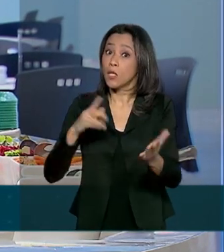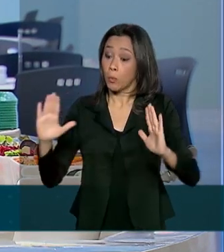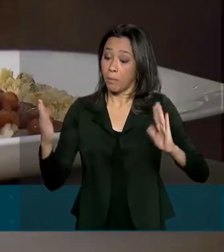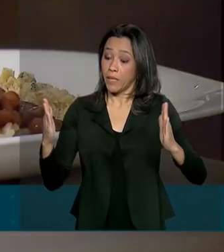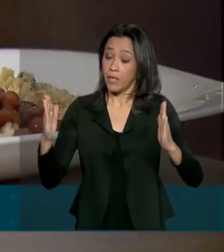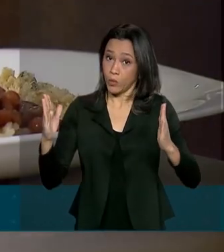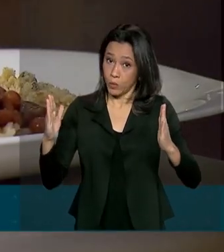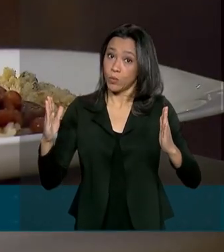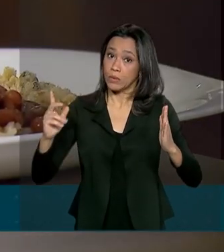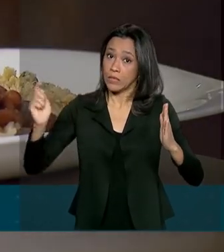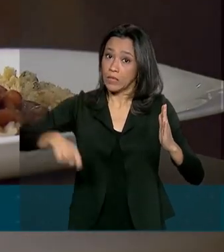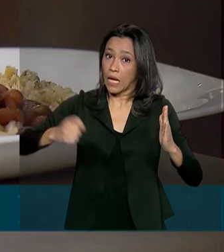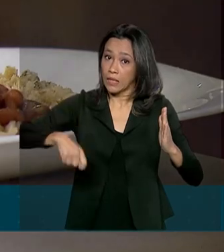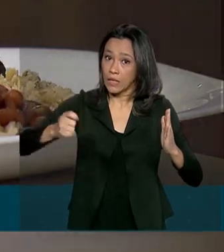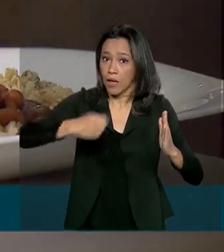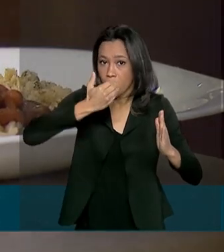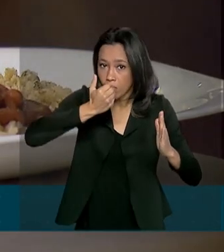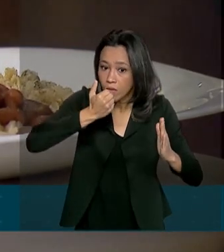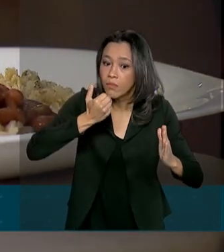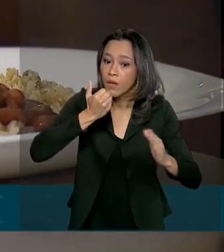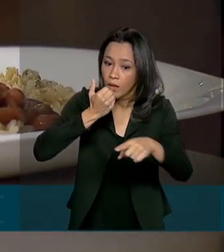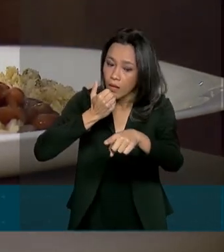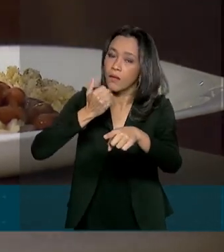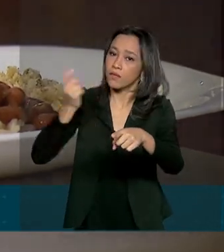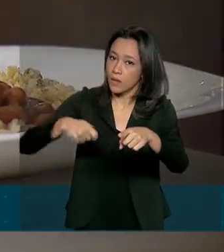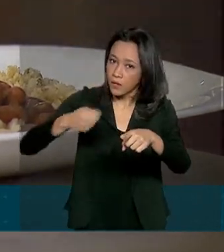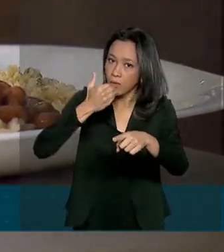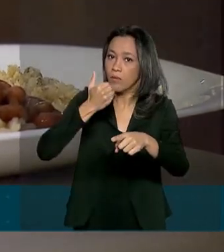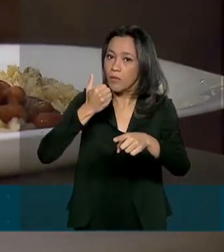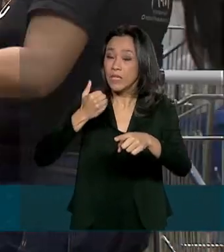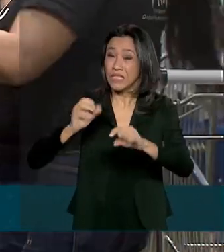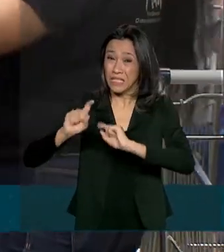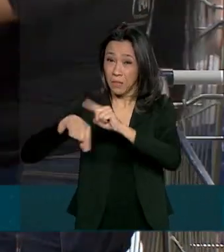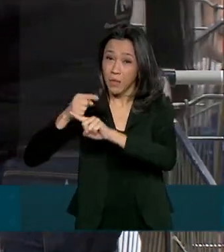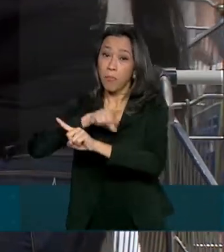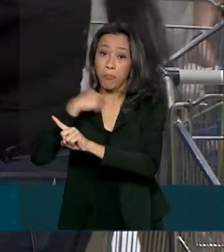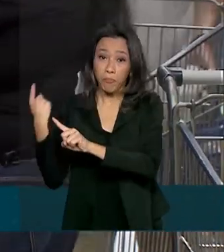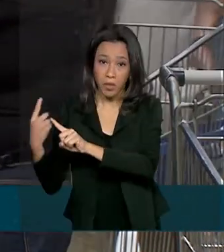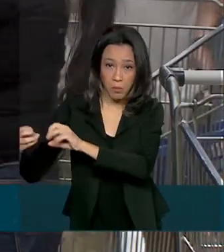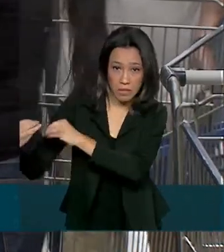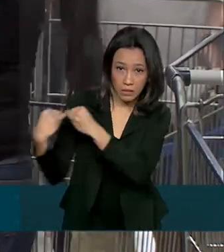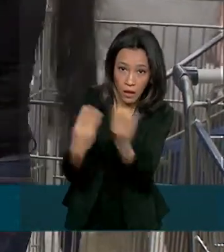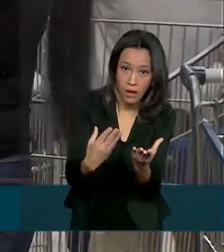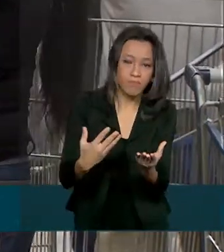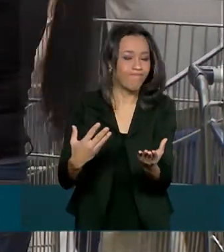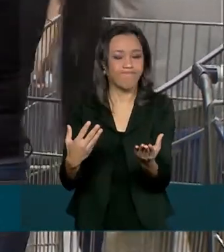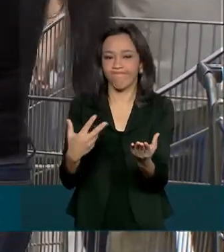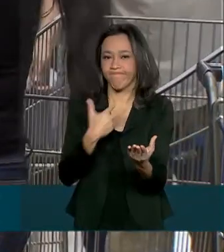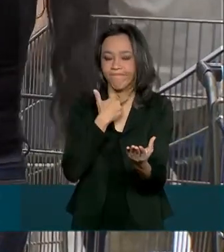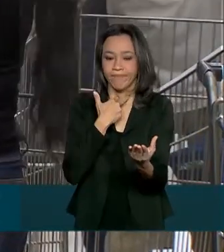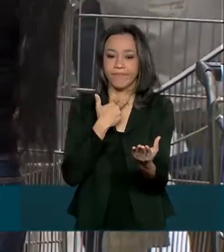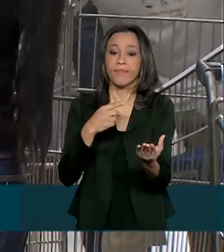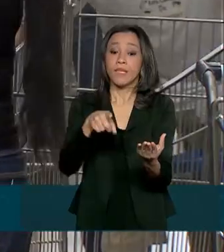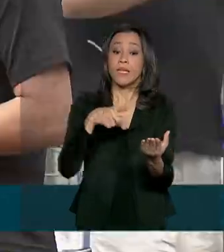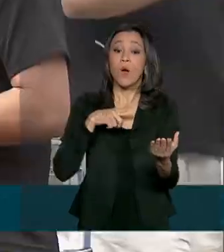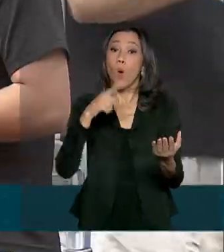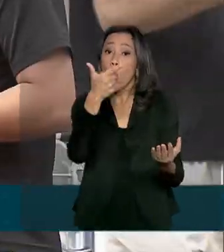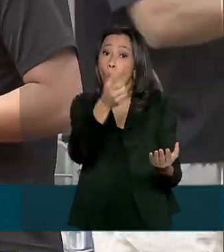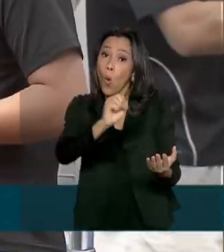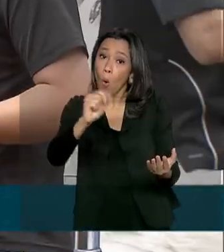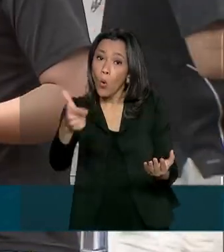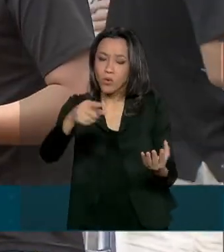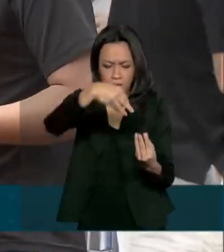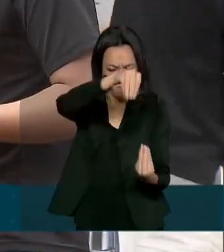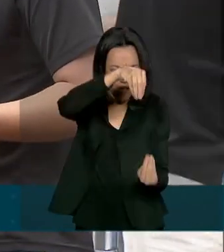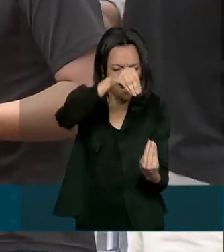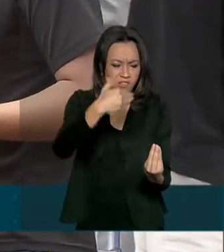validade, nas condições de conservação especificadas pelo fabricante. Podem ser doados alimentos que tenham danos na embalagem ou